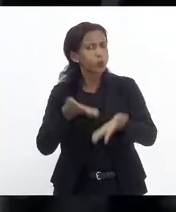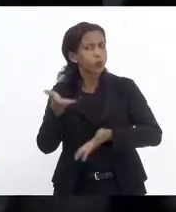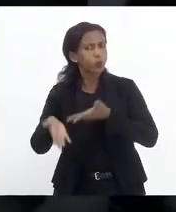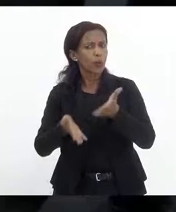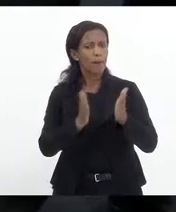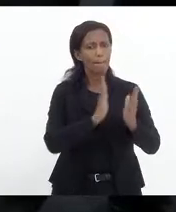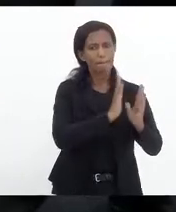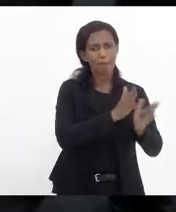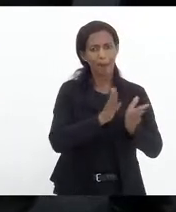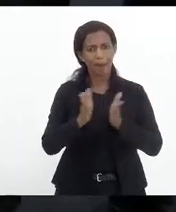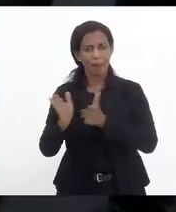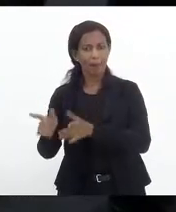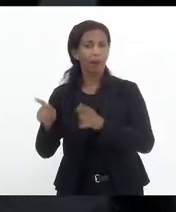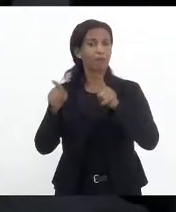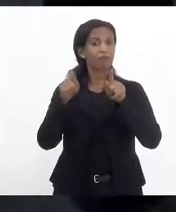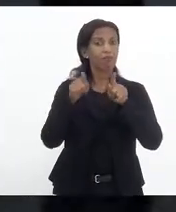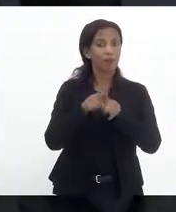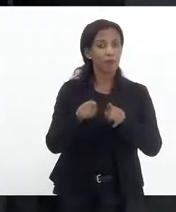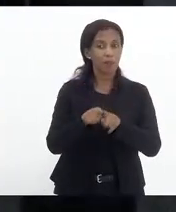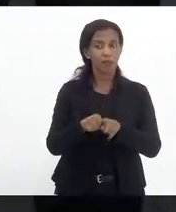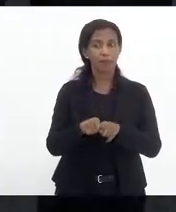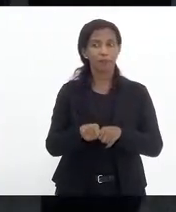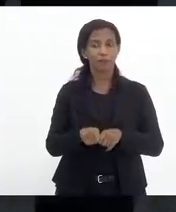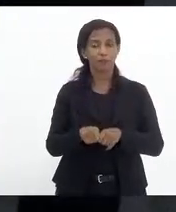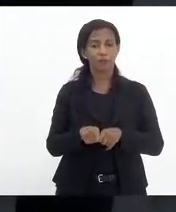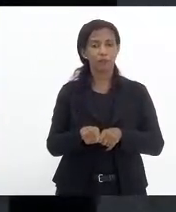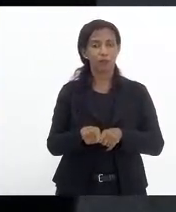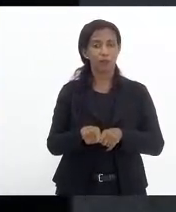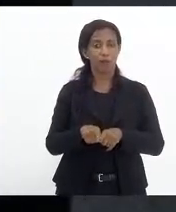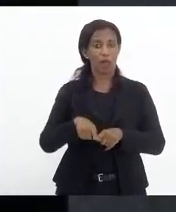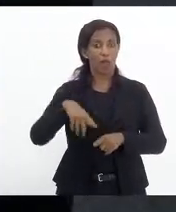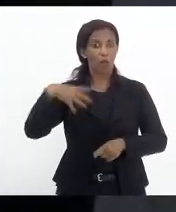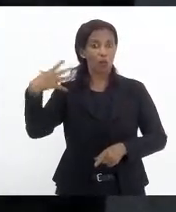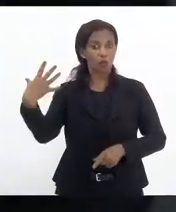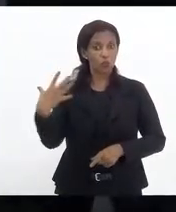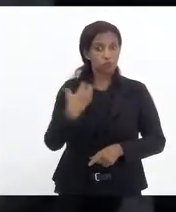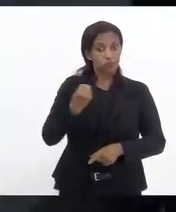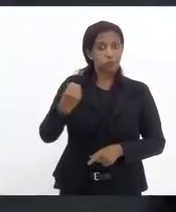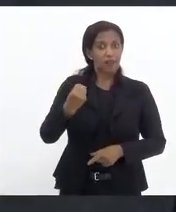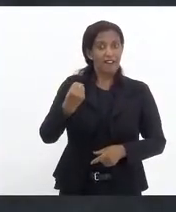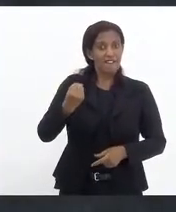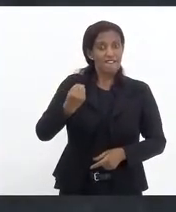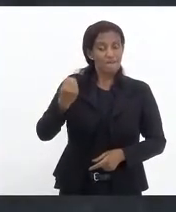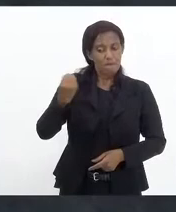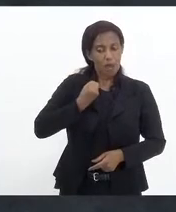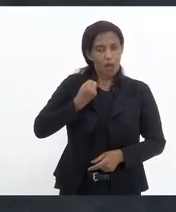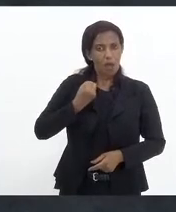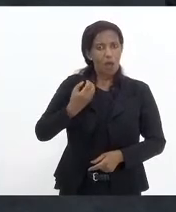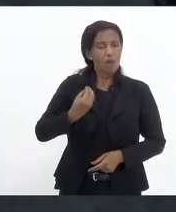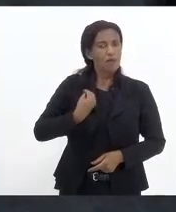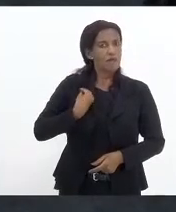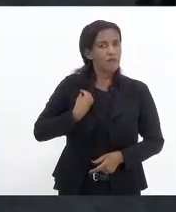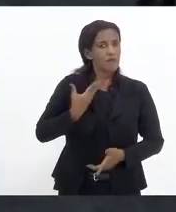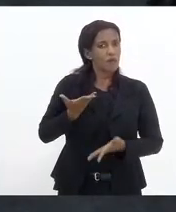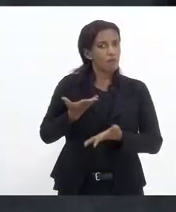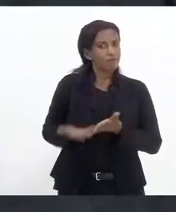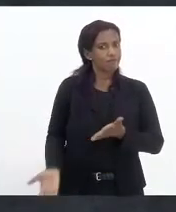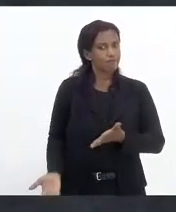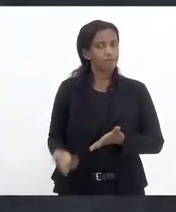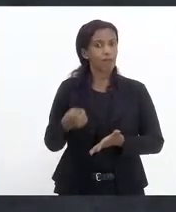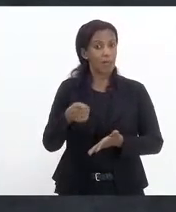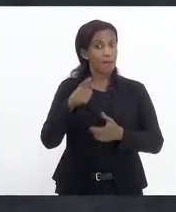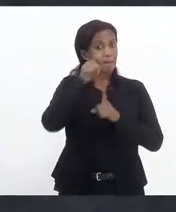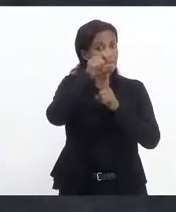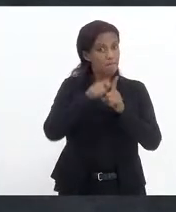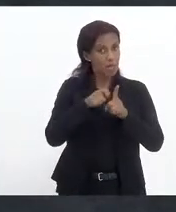processo, inclusive, com relação aos suicídios. Então, nesse sentido, trazer aqui, nesse mês